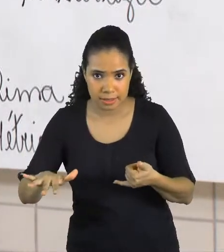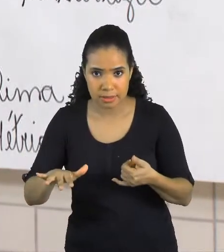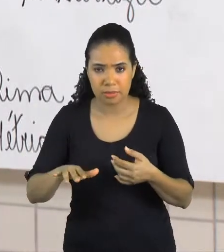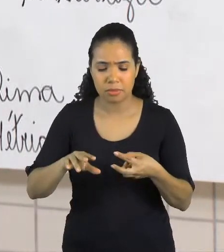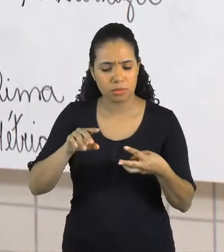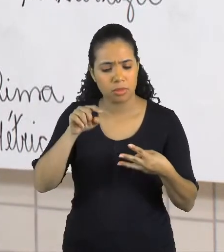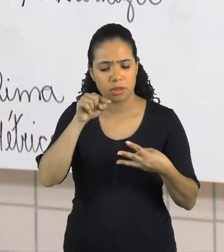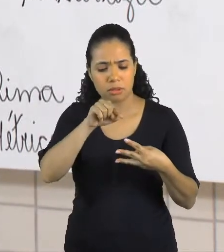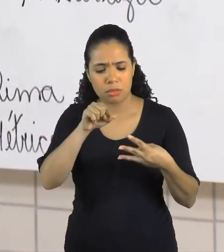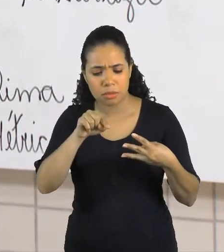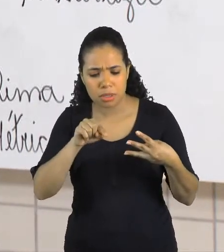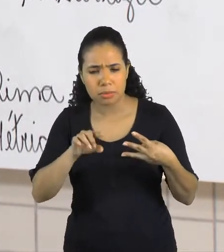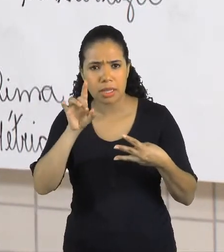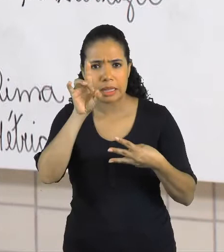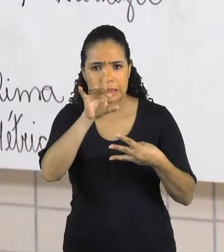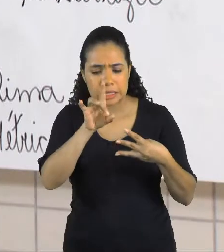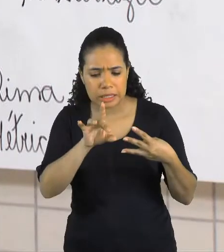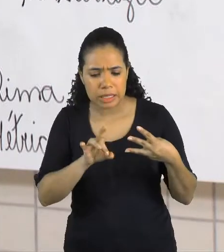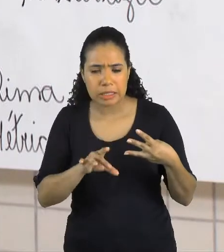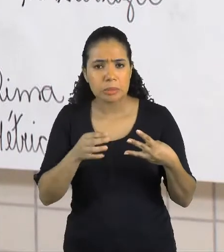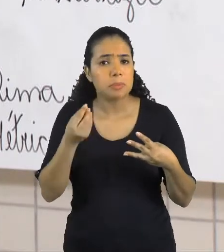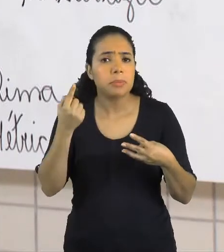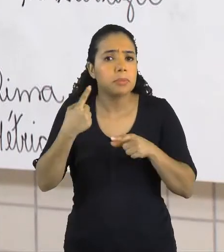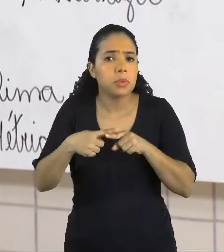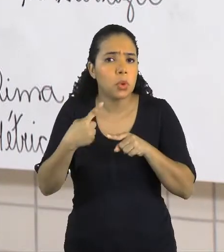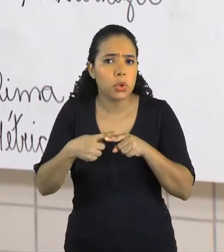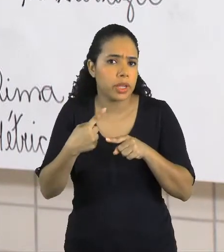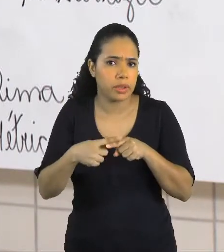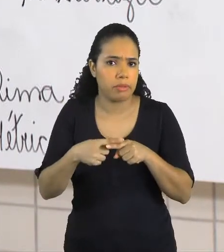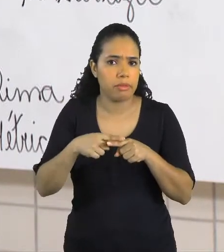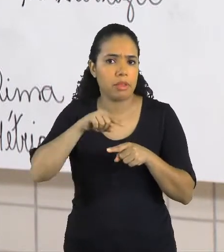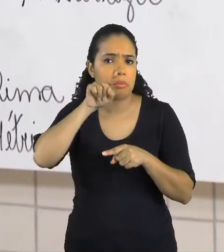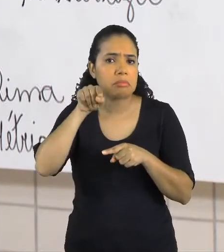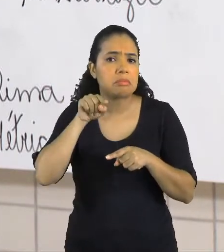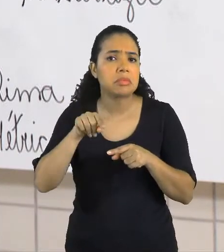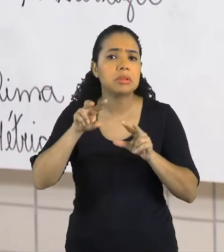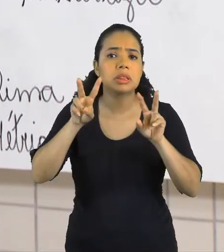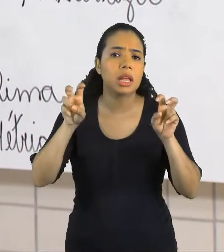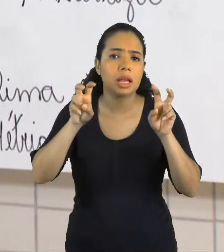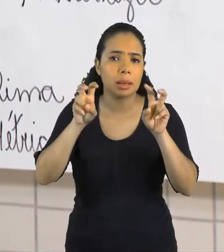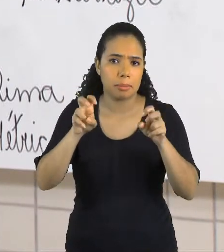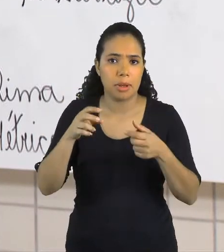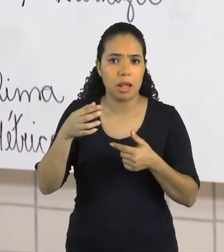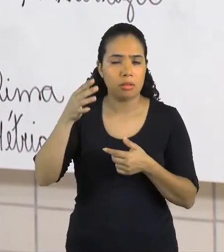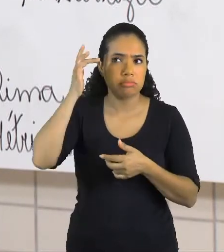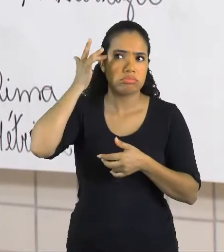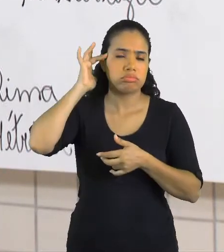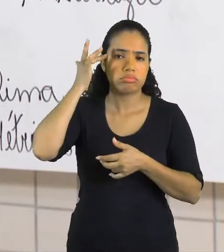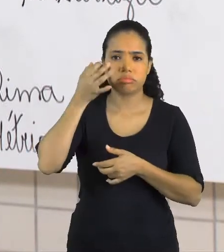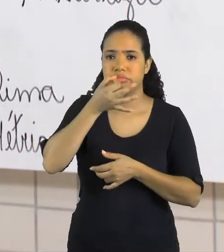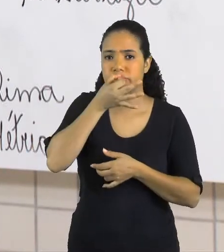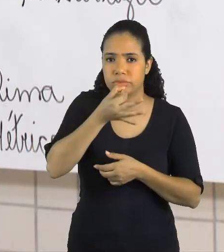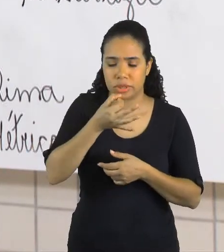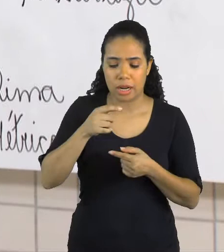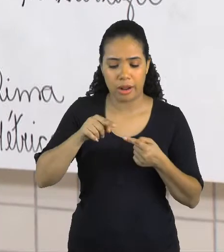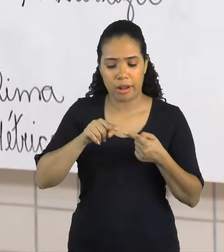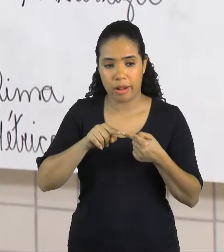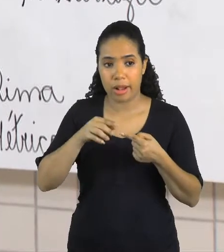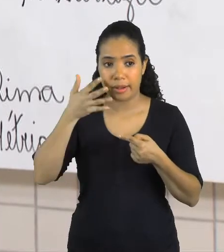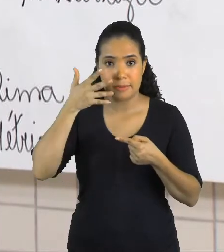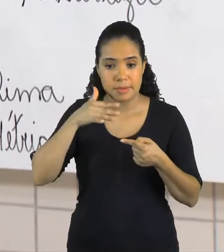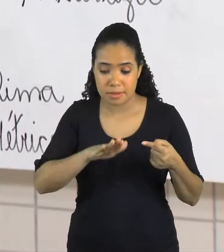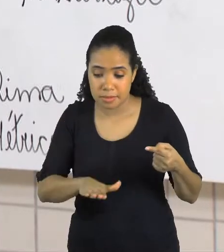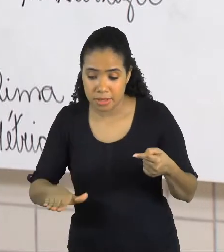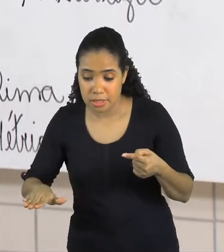cada um dos poemas que nós lemos. Pontinho de Vista, por que esse título? Porque mostra que o menino ele é pequeno,